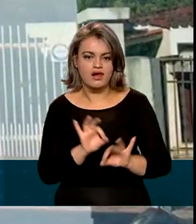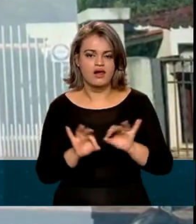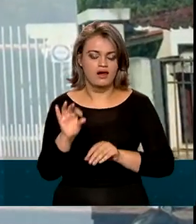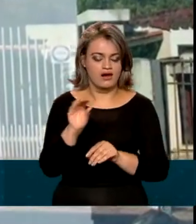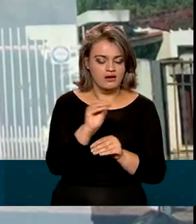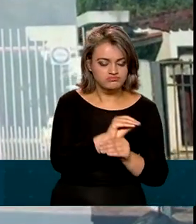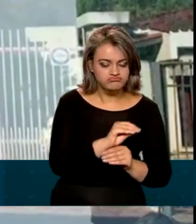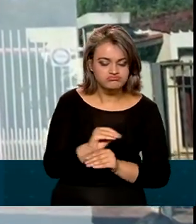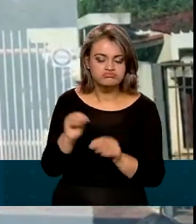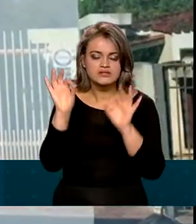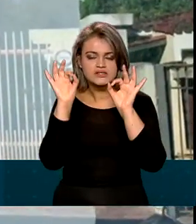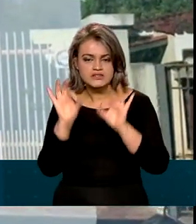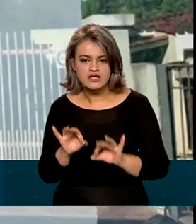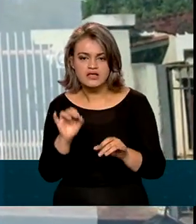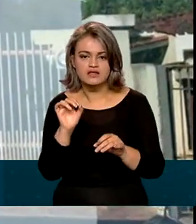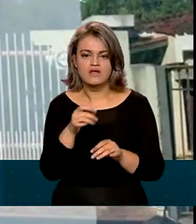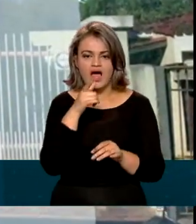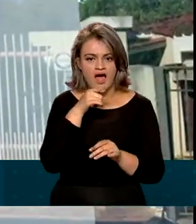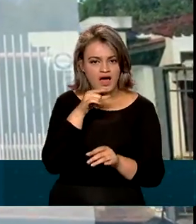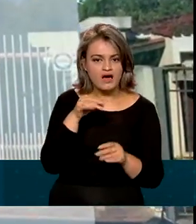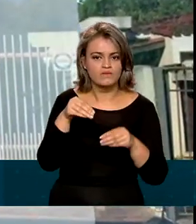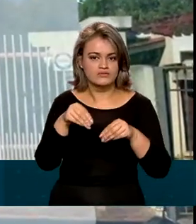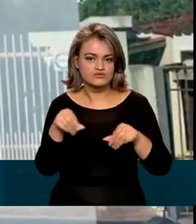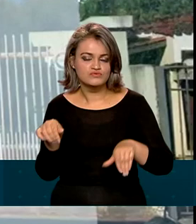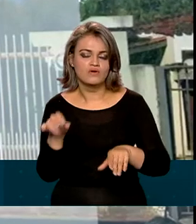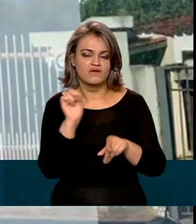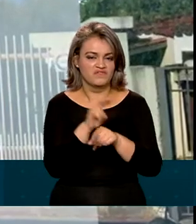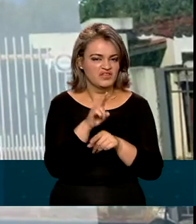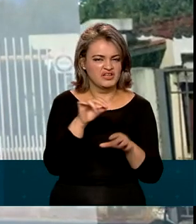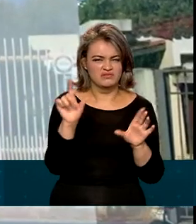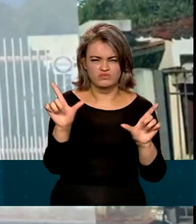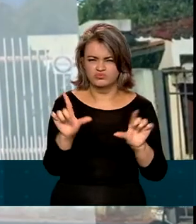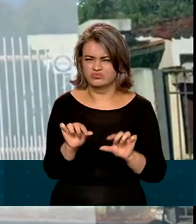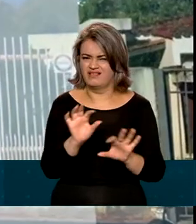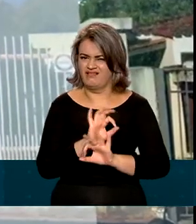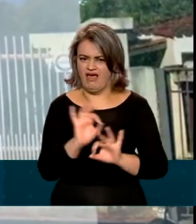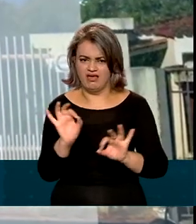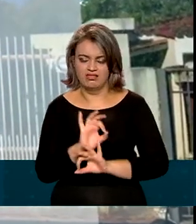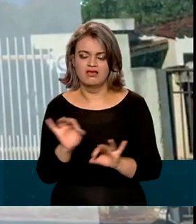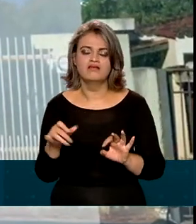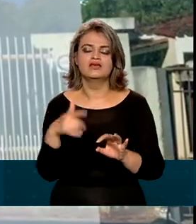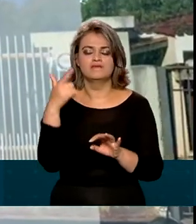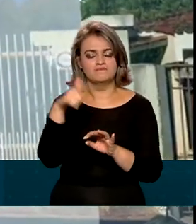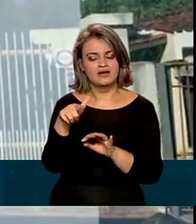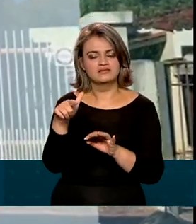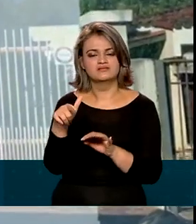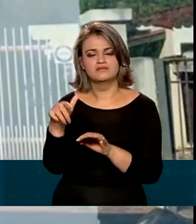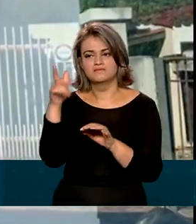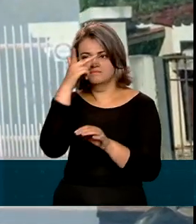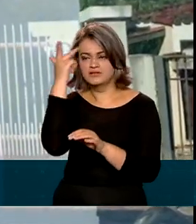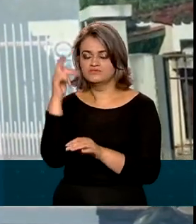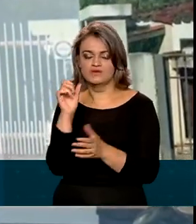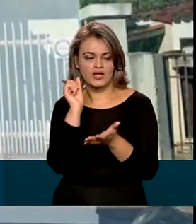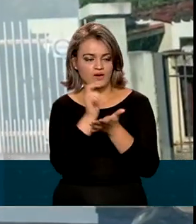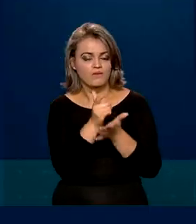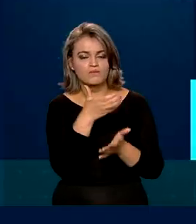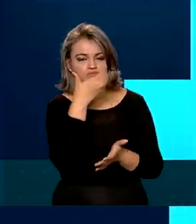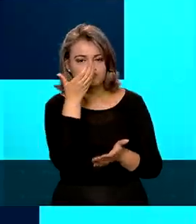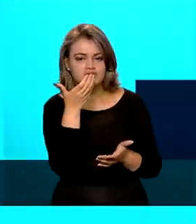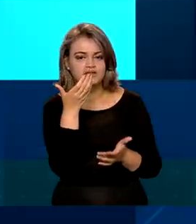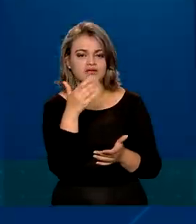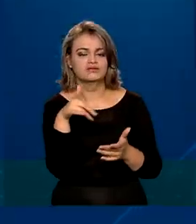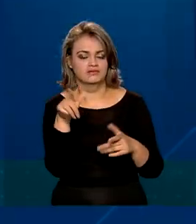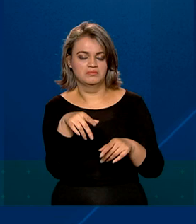água e solo, bem como também respeitando as pessoas que consomem esse produto.